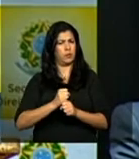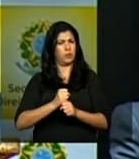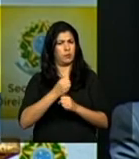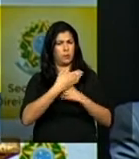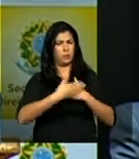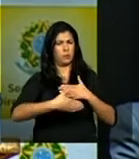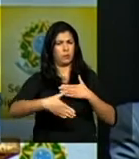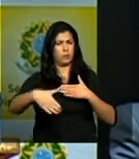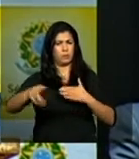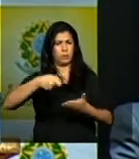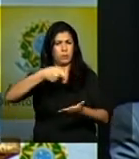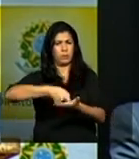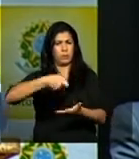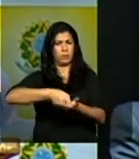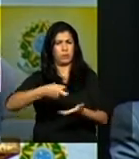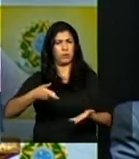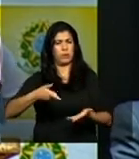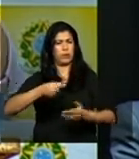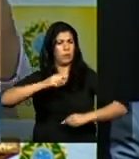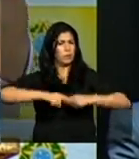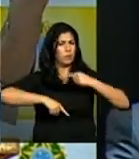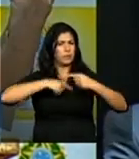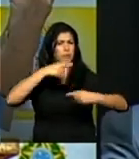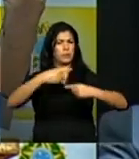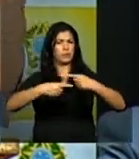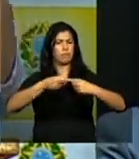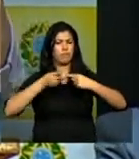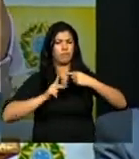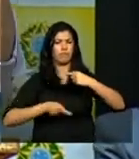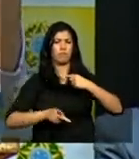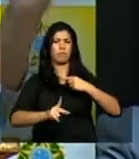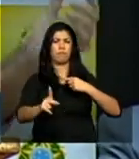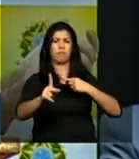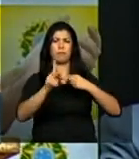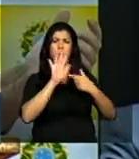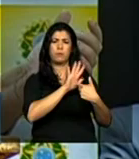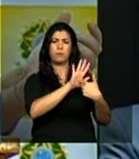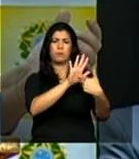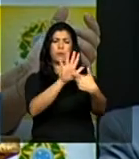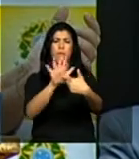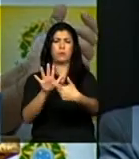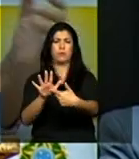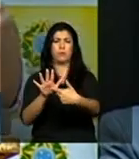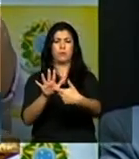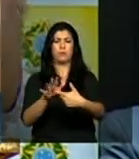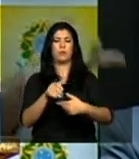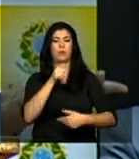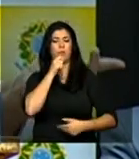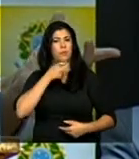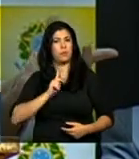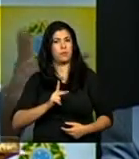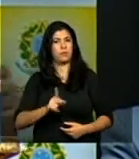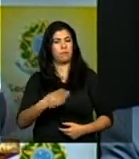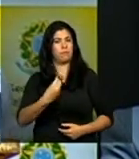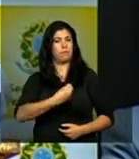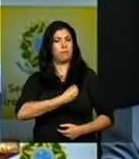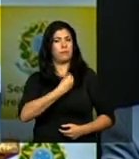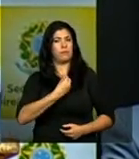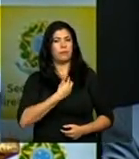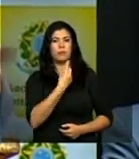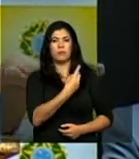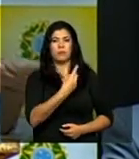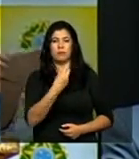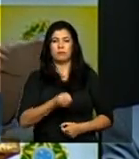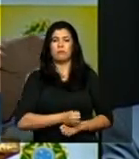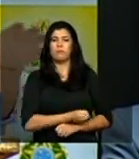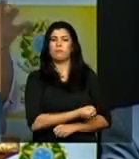consequências as suas raízes as suas manifestações ainda estão presentes em